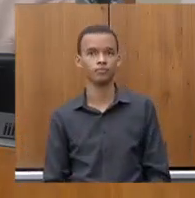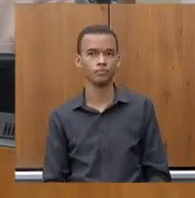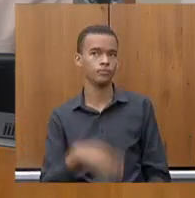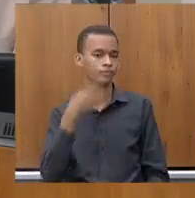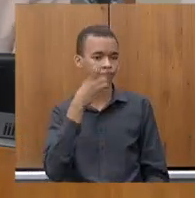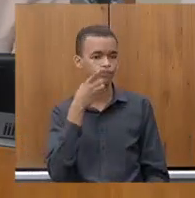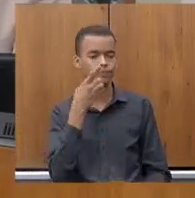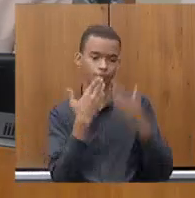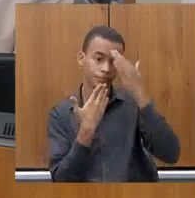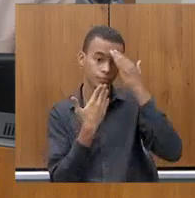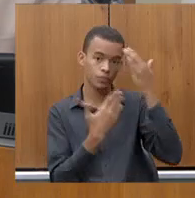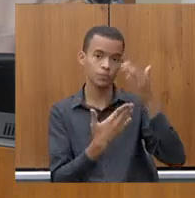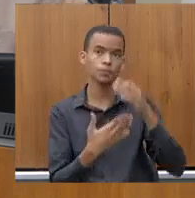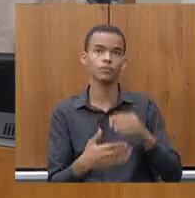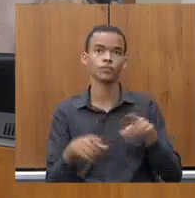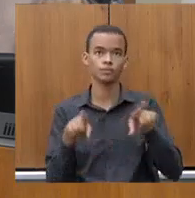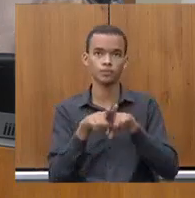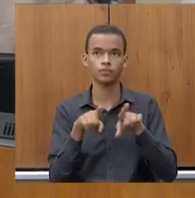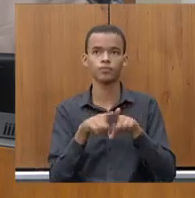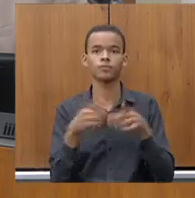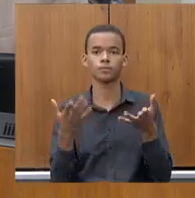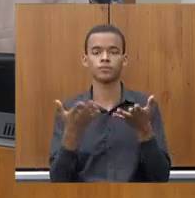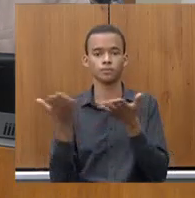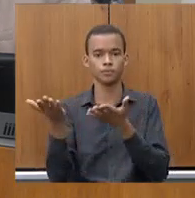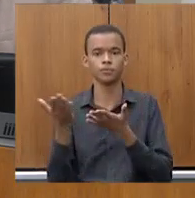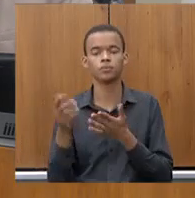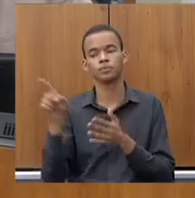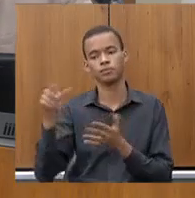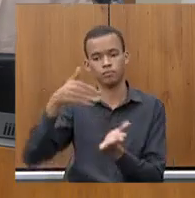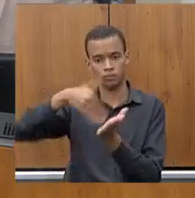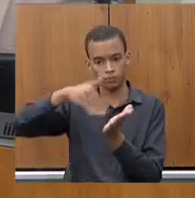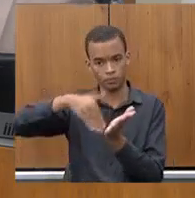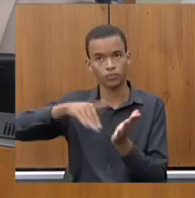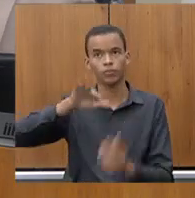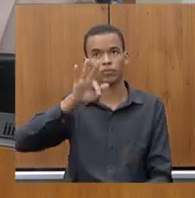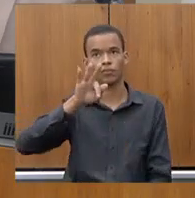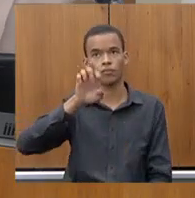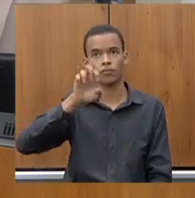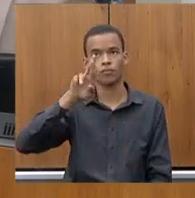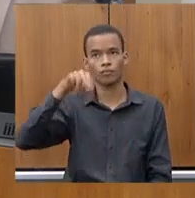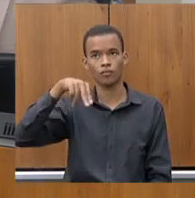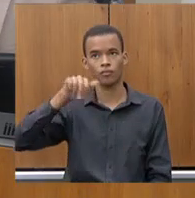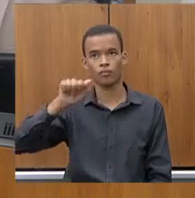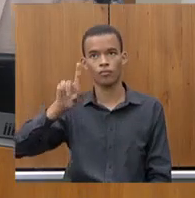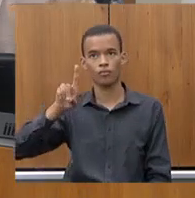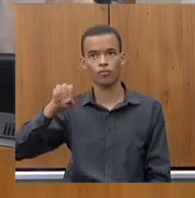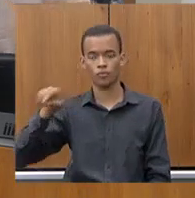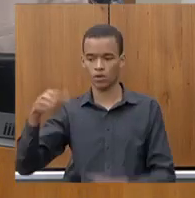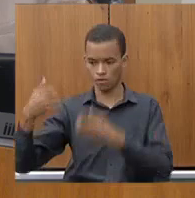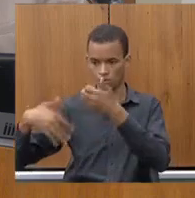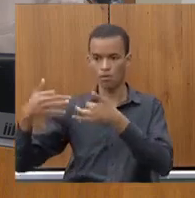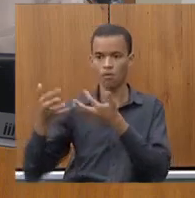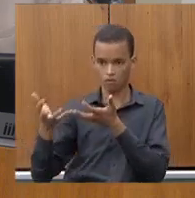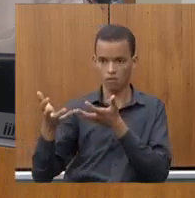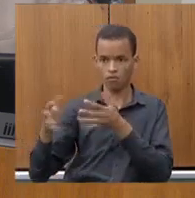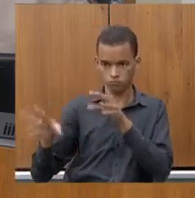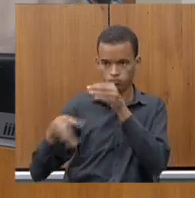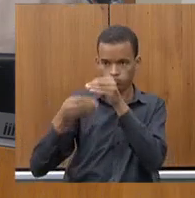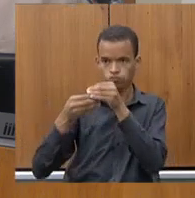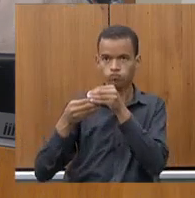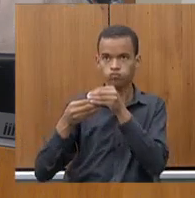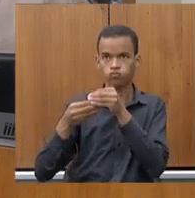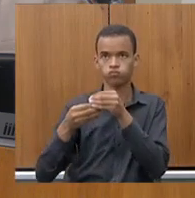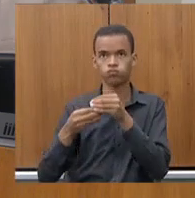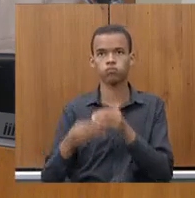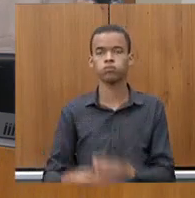deputado. Consulto o secretário, o Fernando Passales, se quer fazer alguma consideração em relação à fala do deputado Antônio Carlos Arantes.